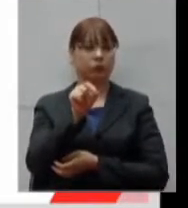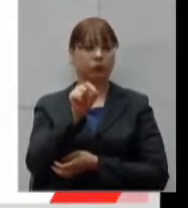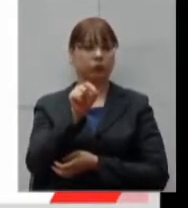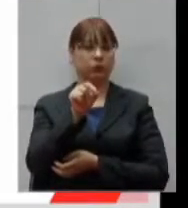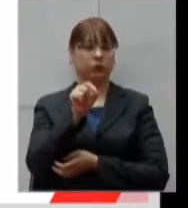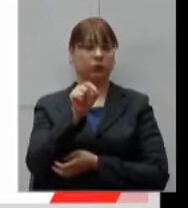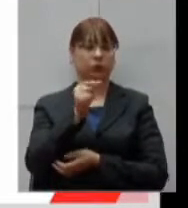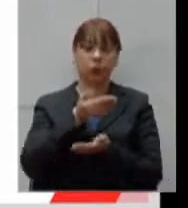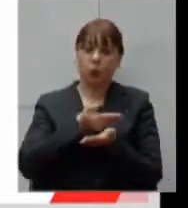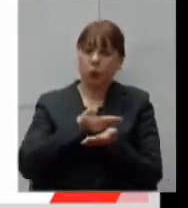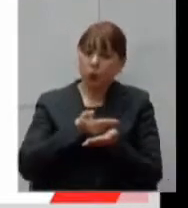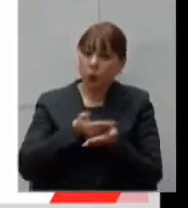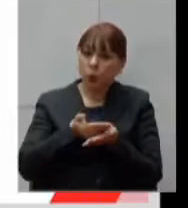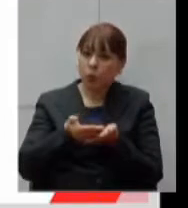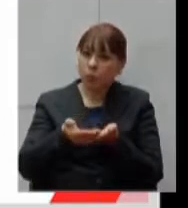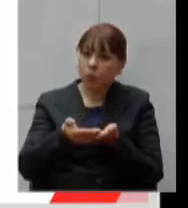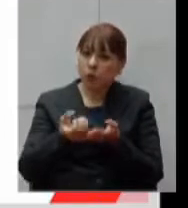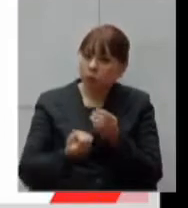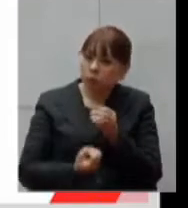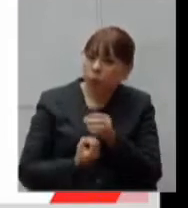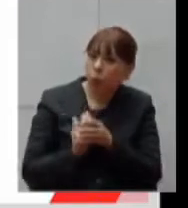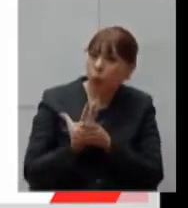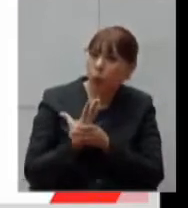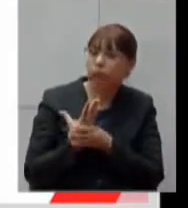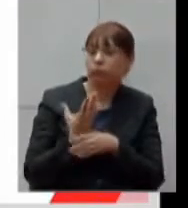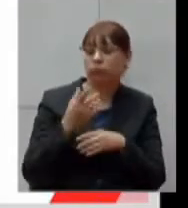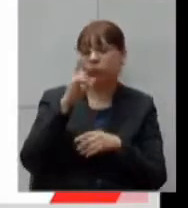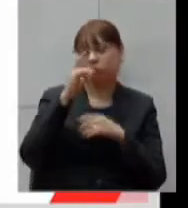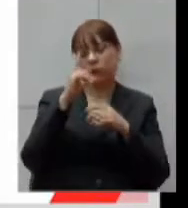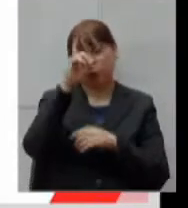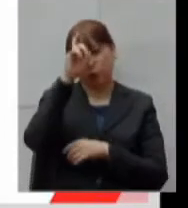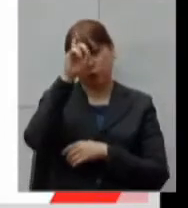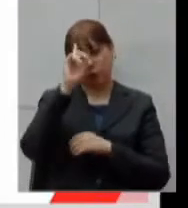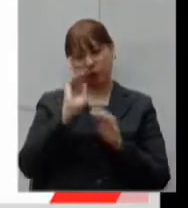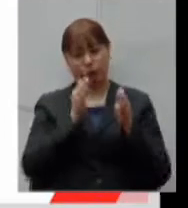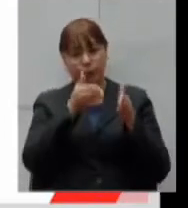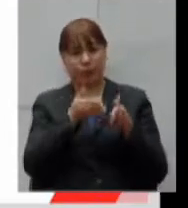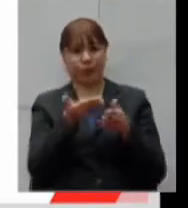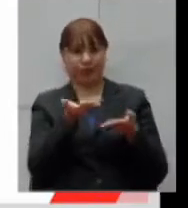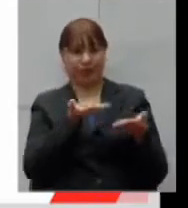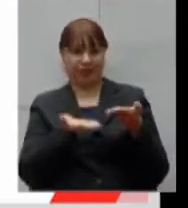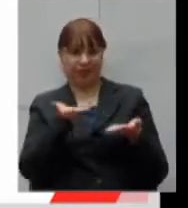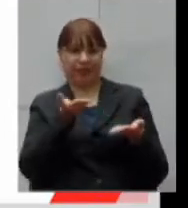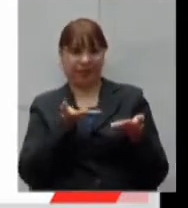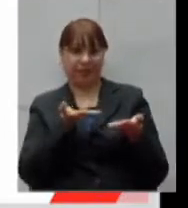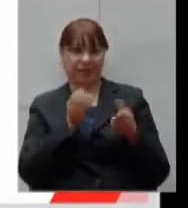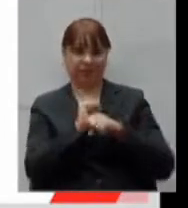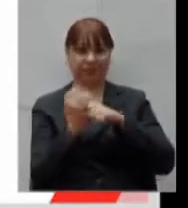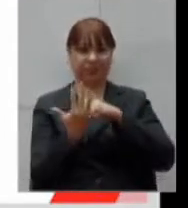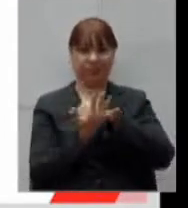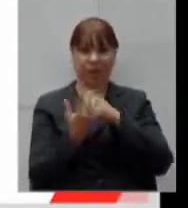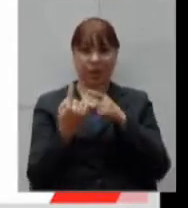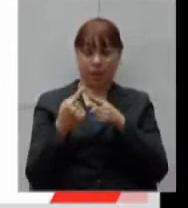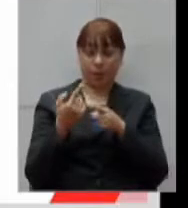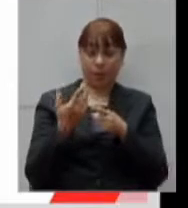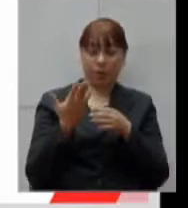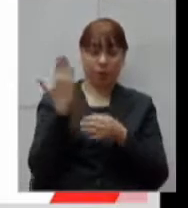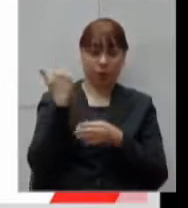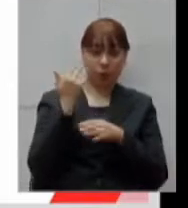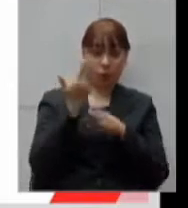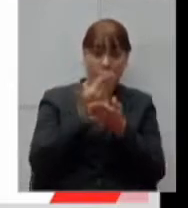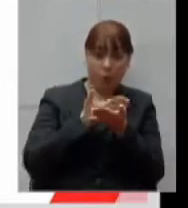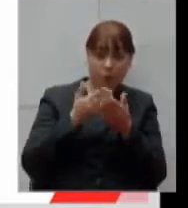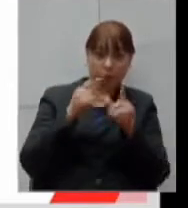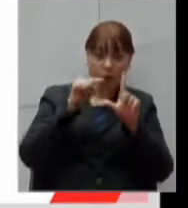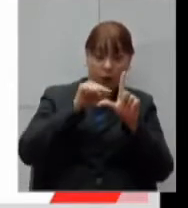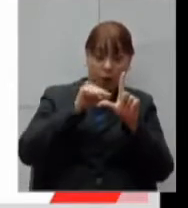implementar um hospital de campanha, porque para aquele pico inicial que